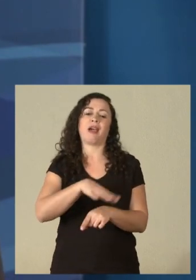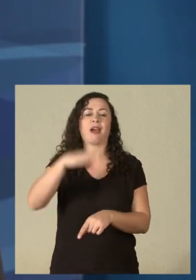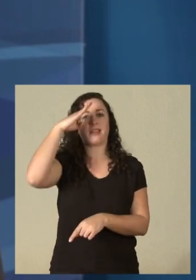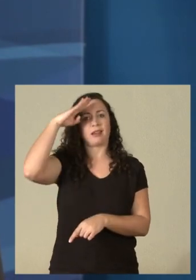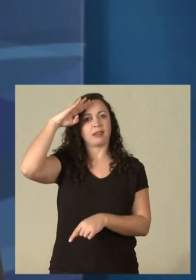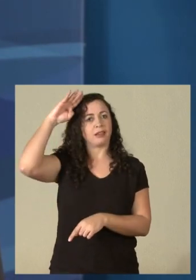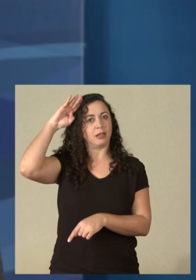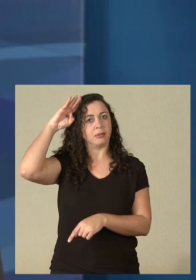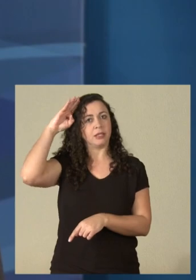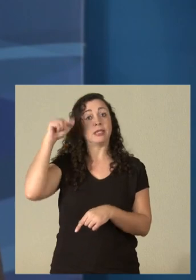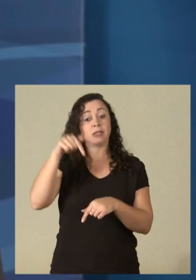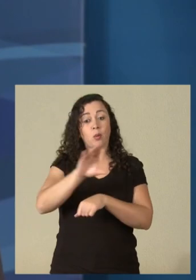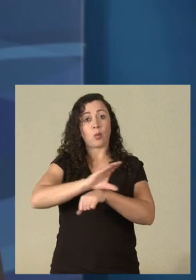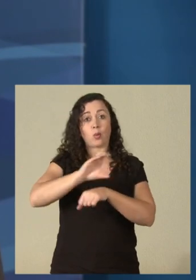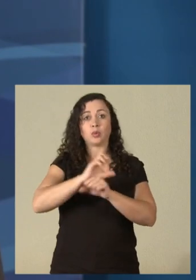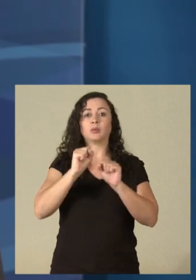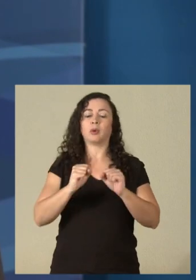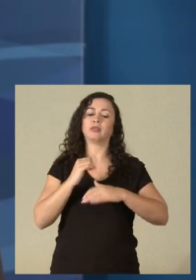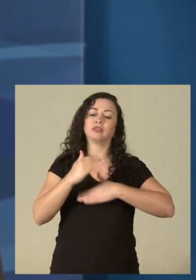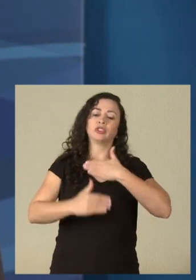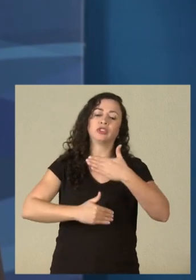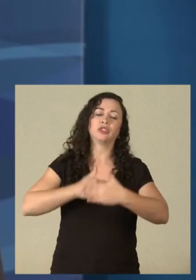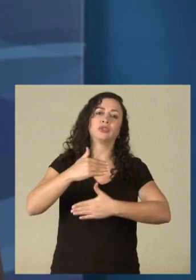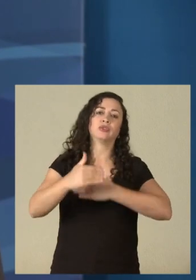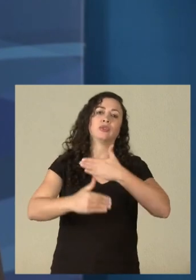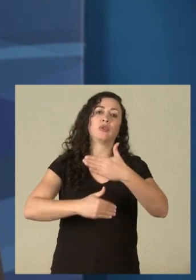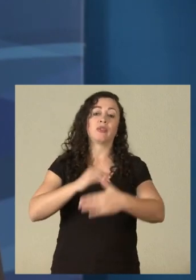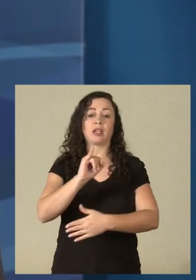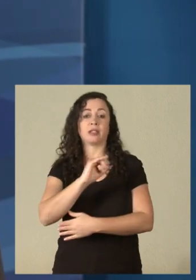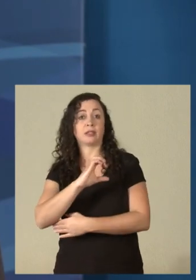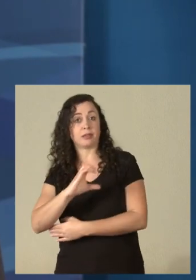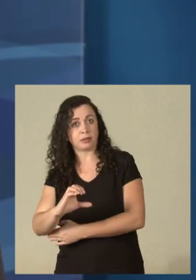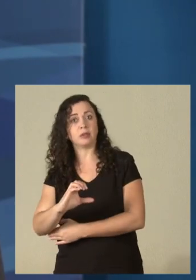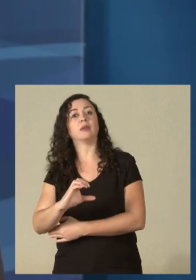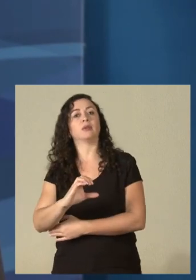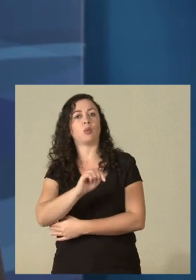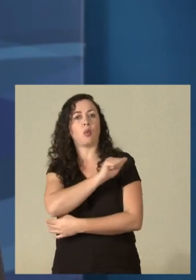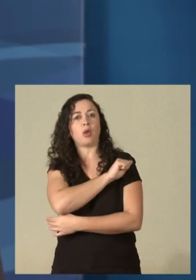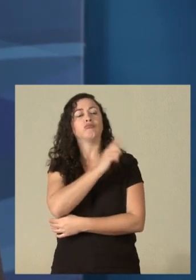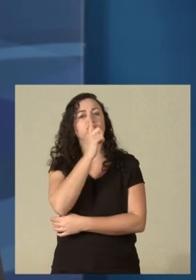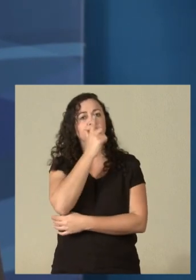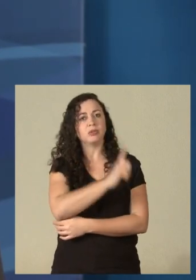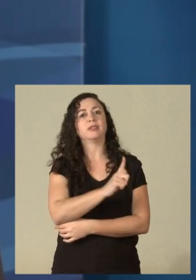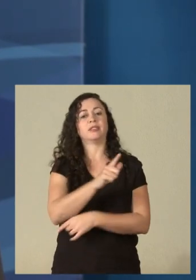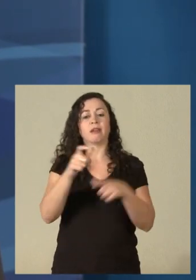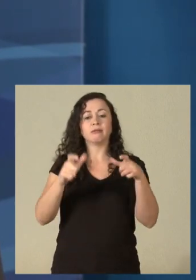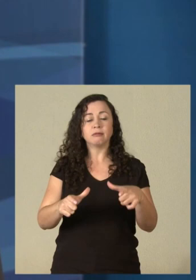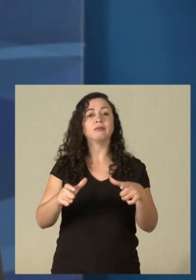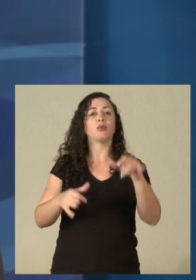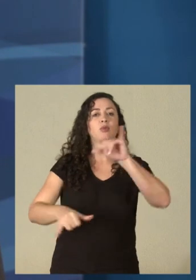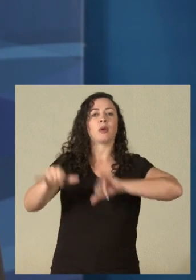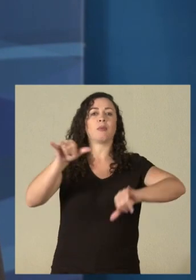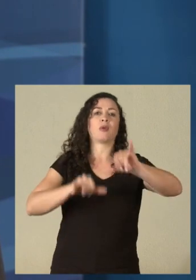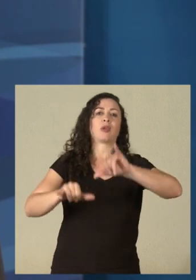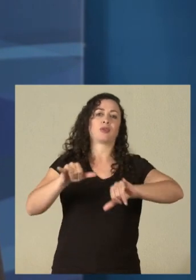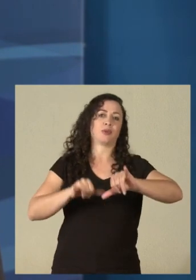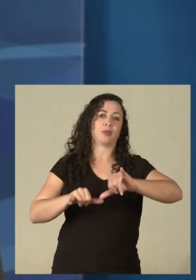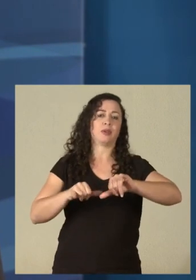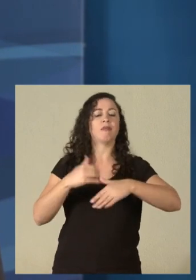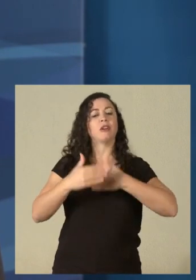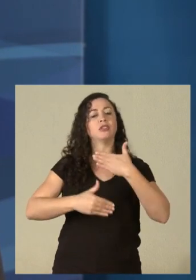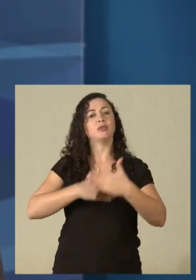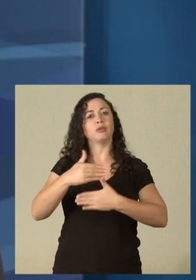permite que alunos já de graduação desenvolvam também iniciação científica em seus laboratórios e vêm